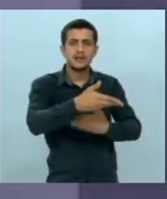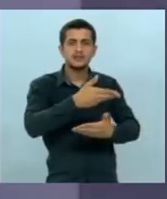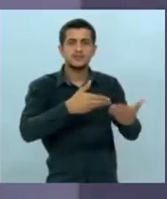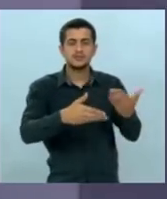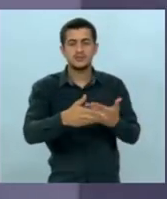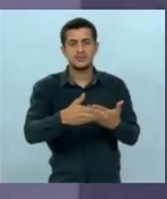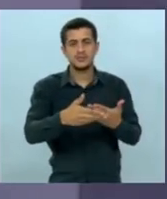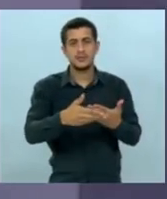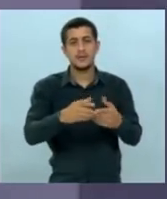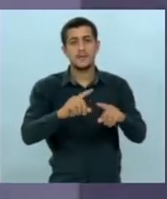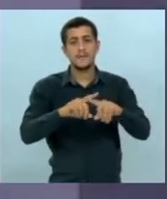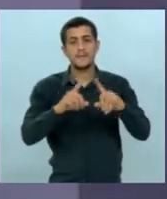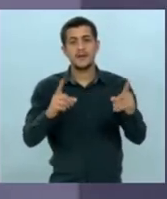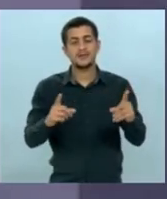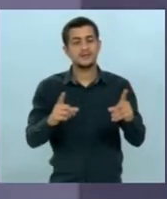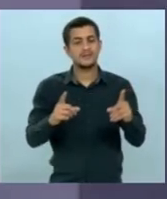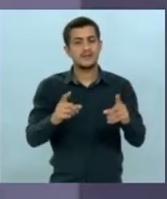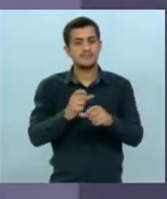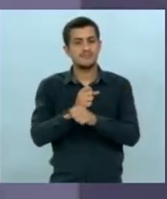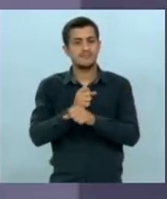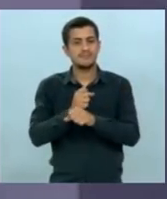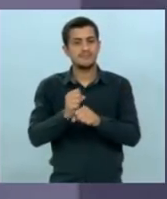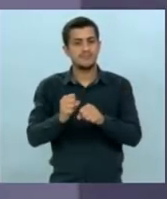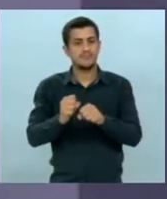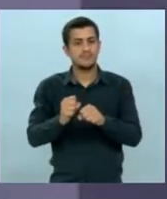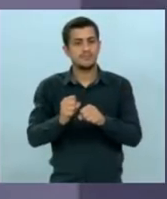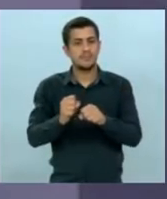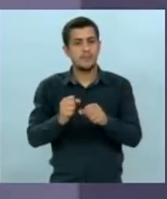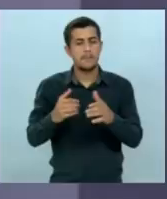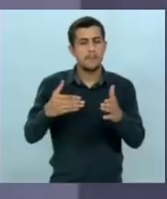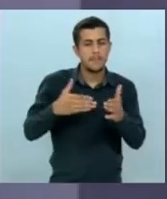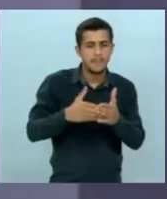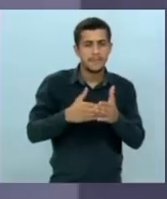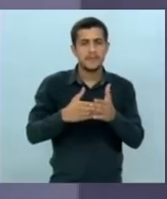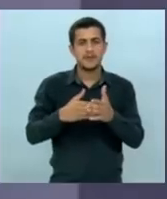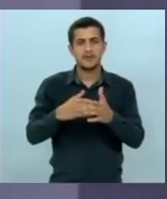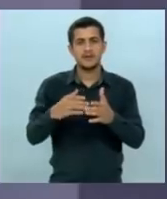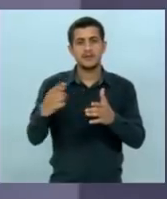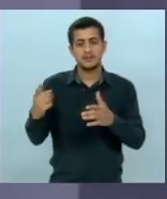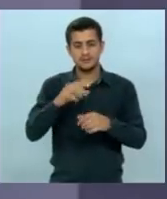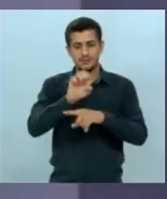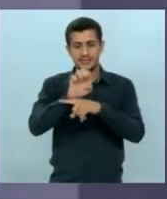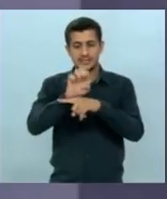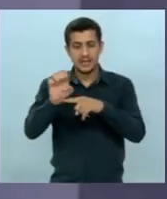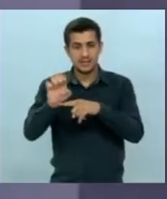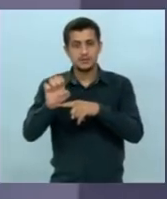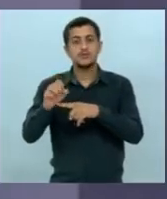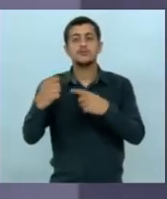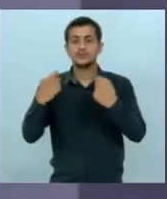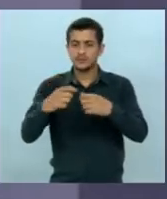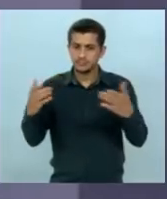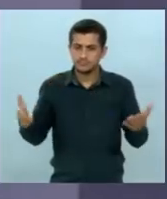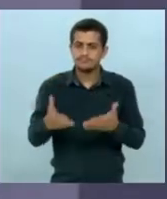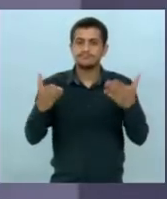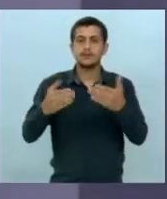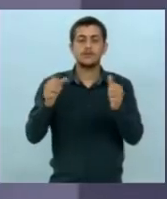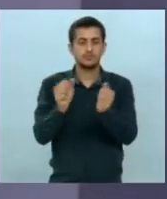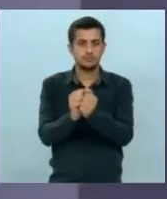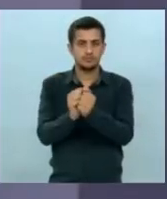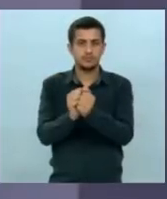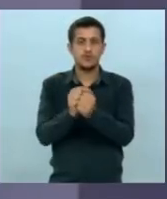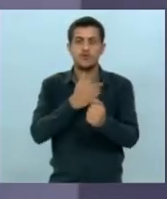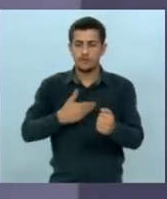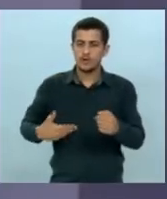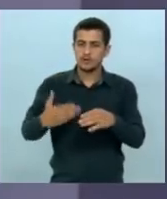transnacionais mas isso não impede e não afasta o dever do Estado o tráfico de drogas ele prejudica